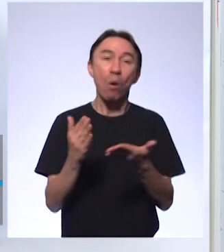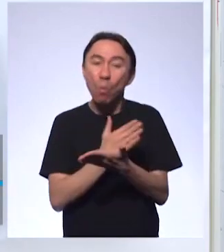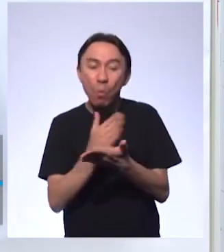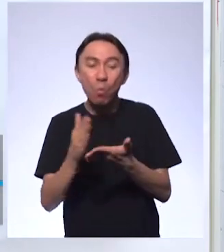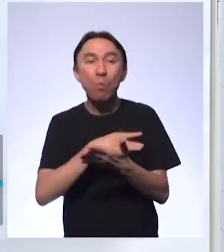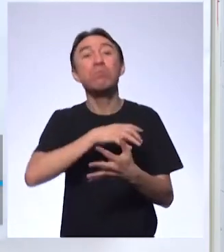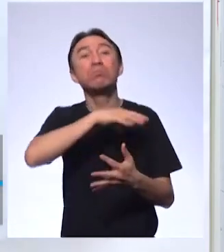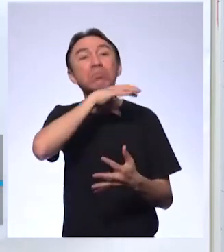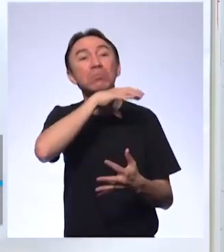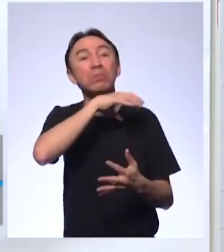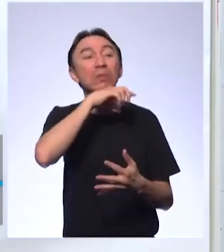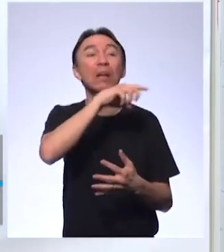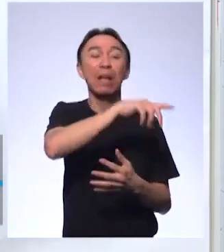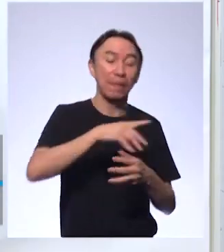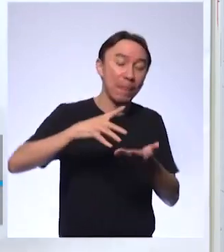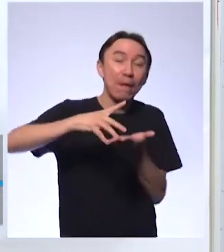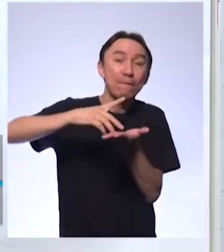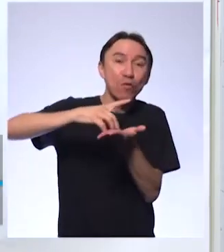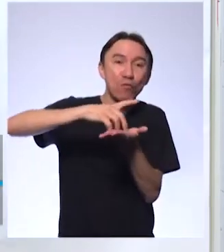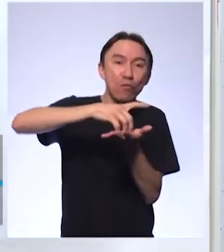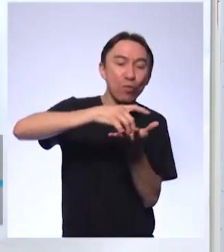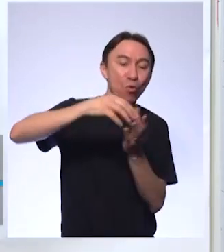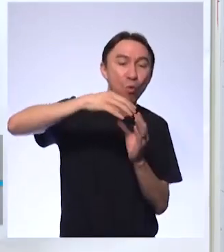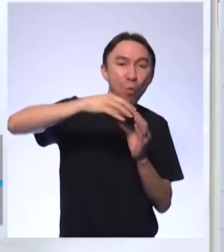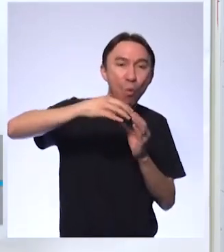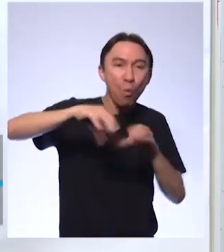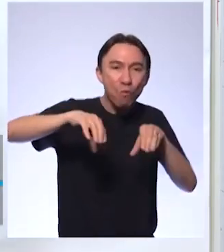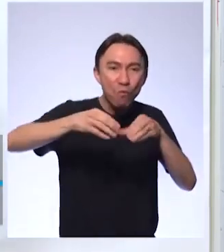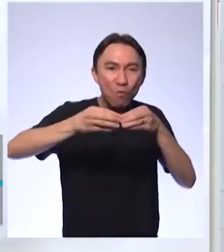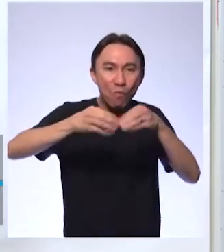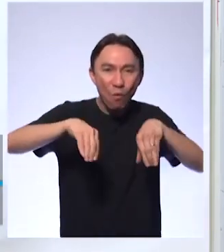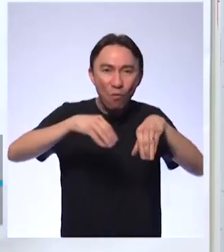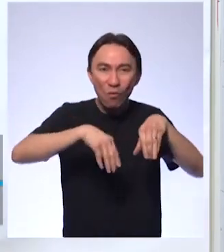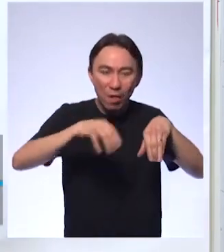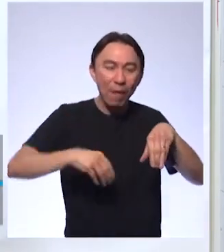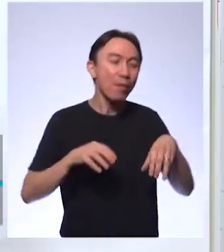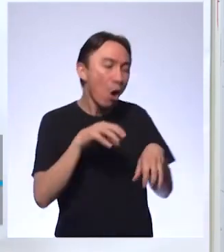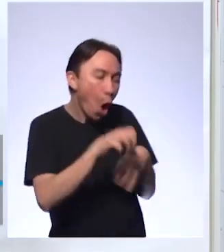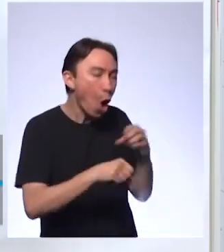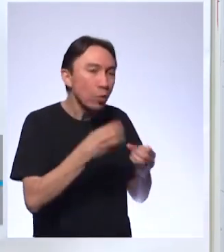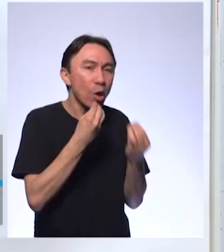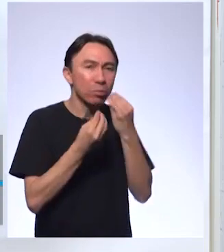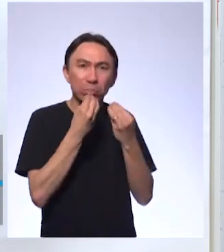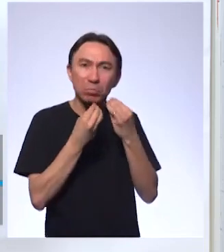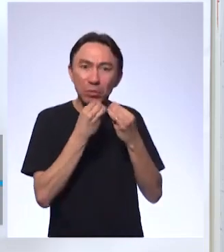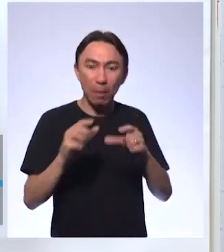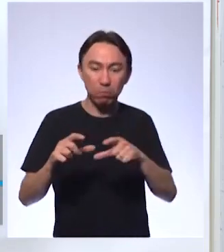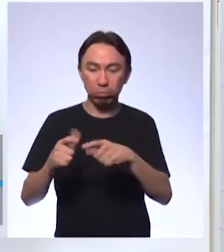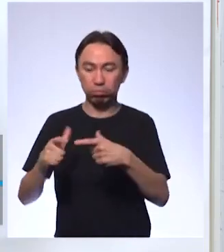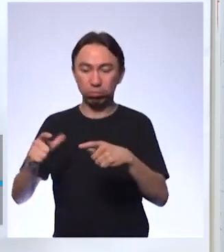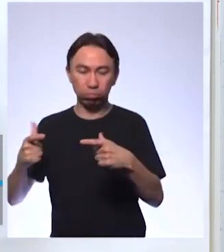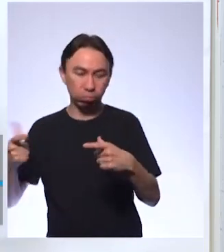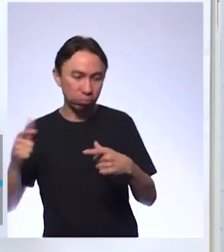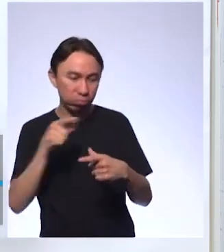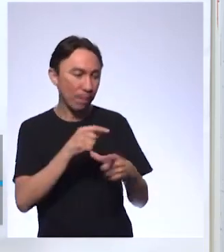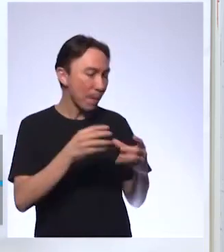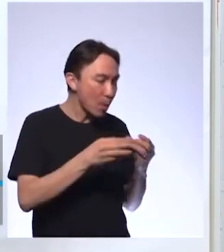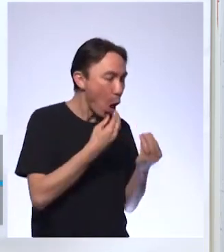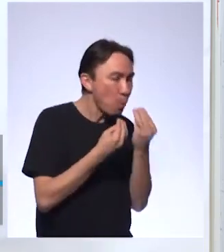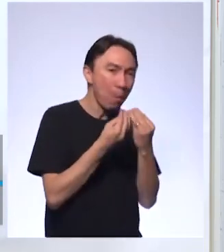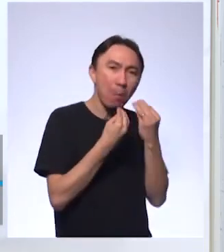possibilidade, uma diminuição drástica do número de dinossauros a partir